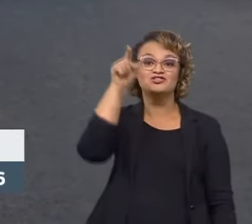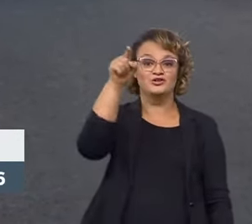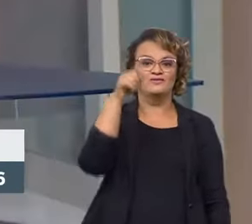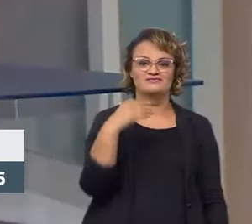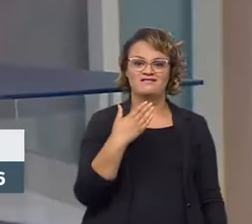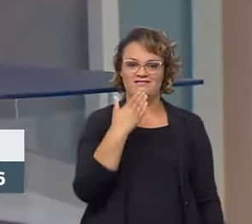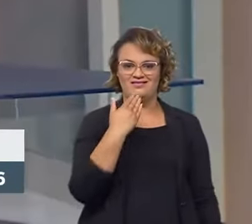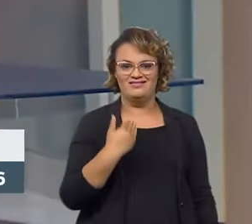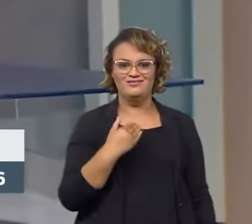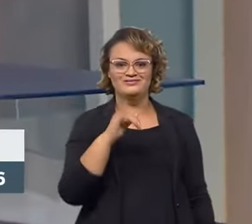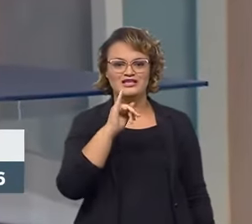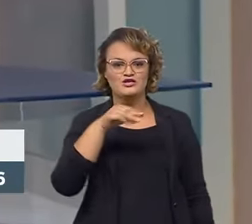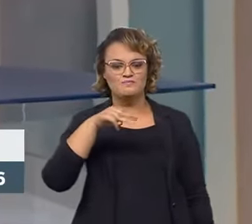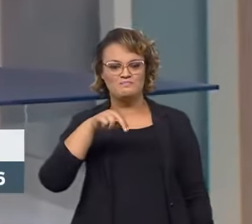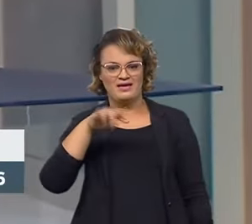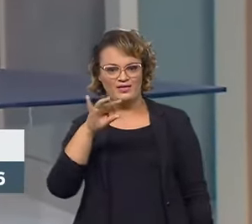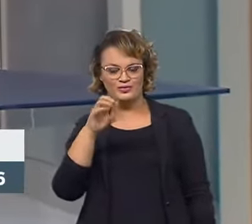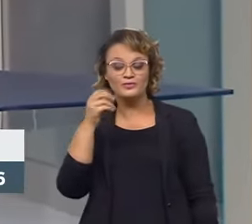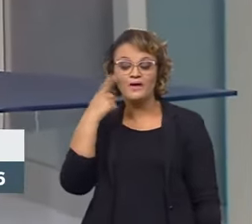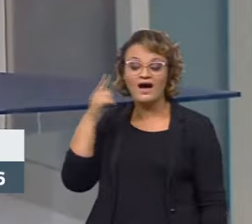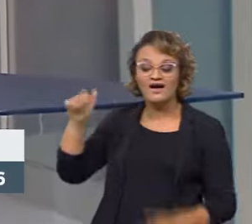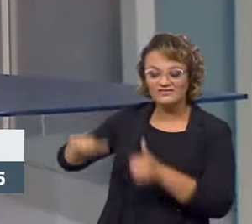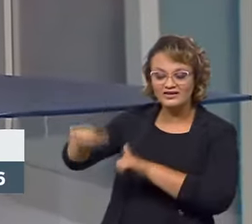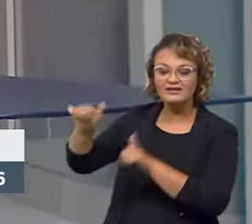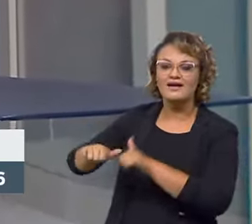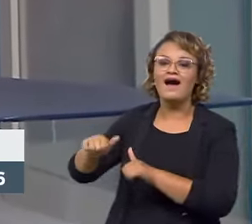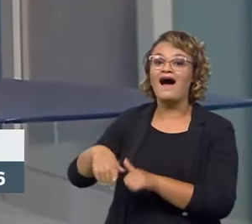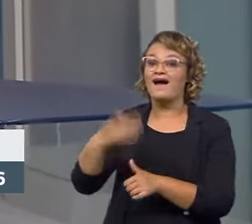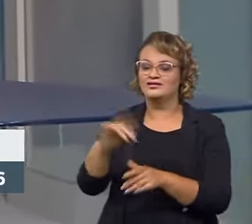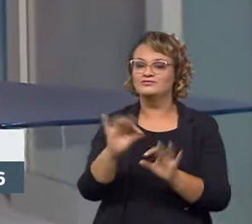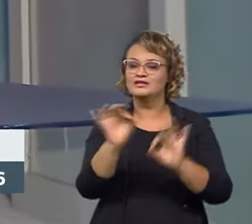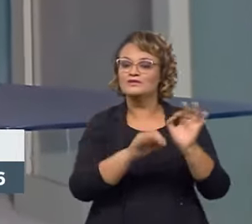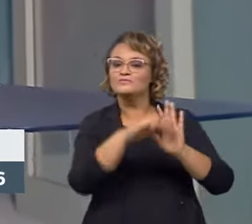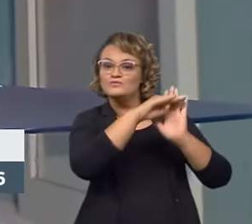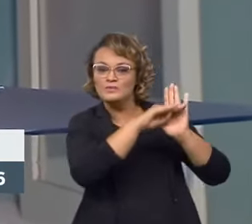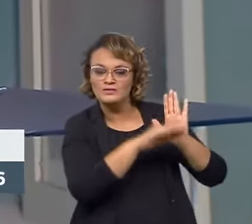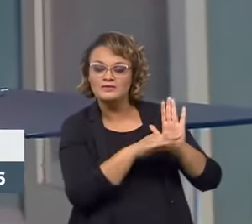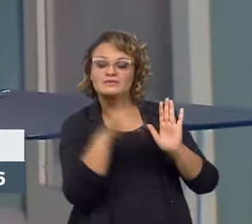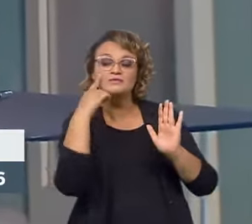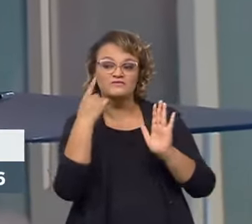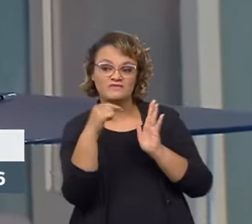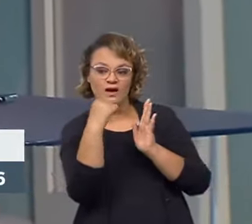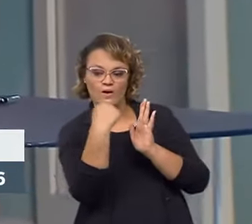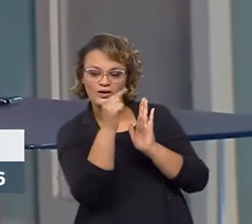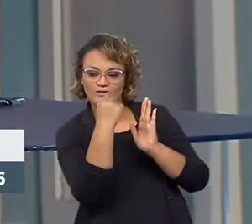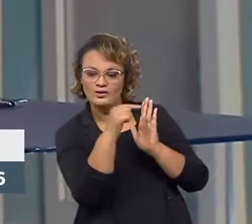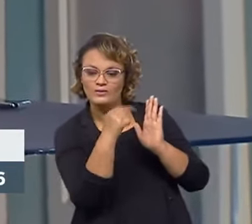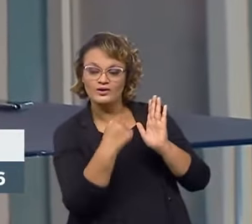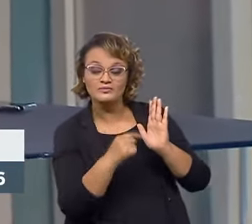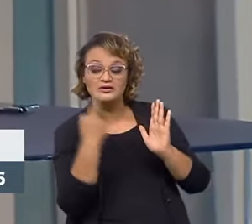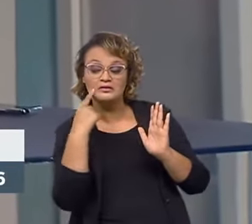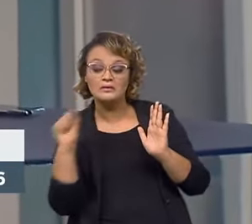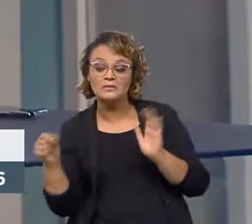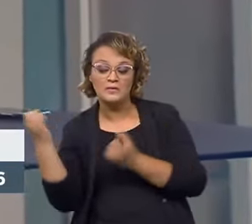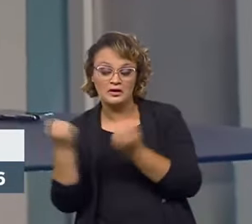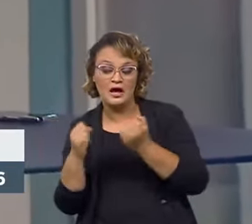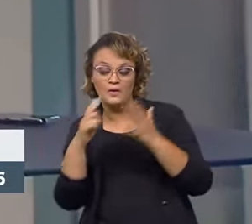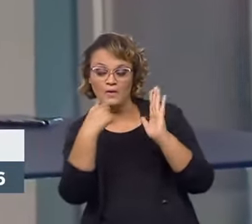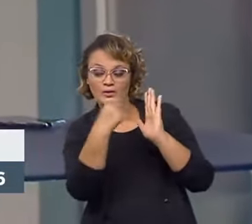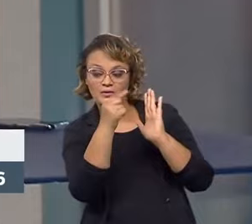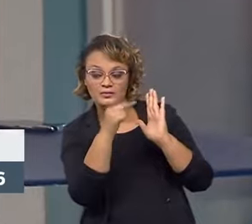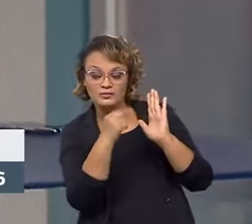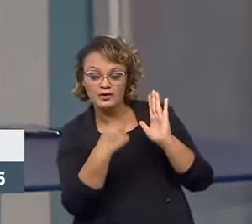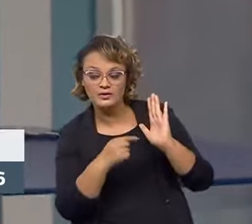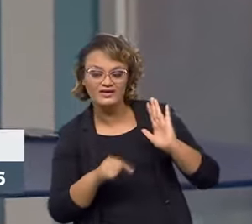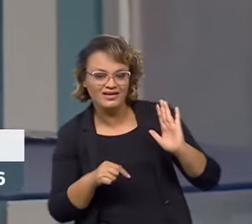essa conformidade. E aí, desenvolvemos no Inmetro um programa de avaliação da conformidade para inspeção veicular, dizendo para os